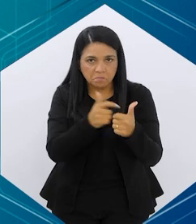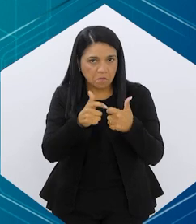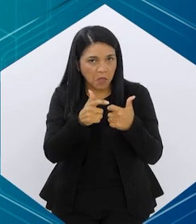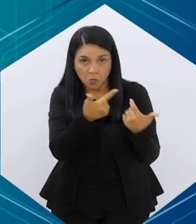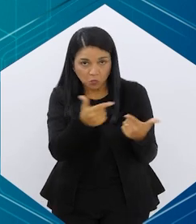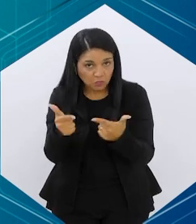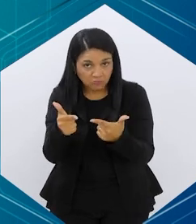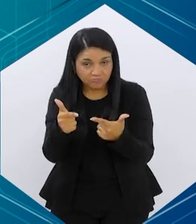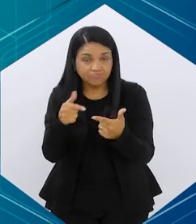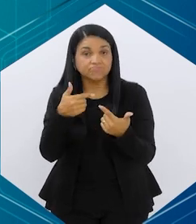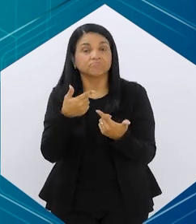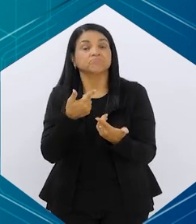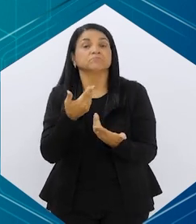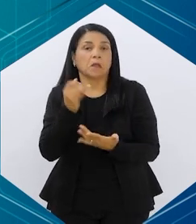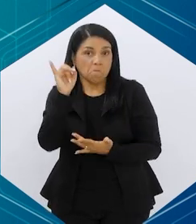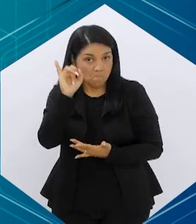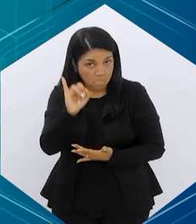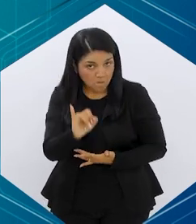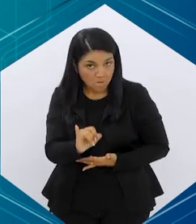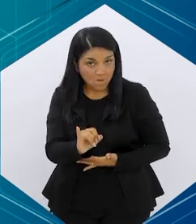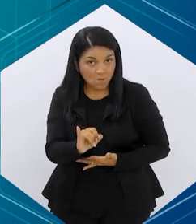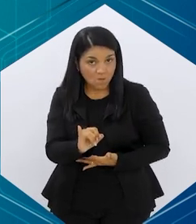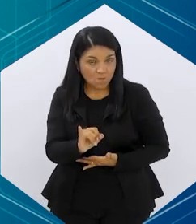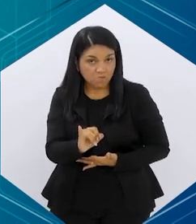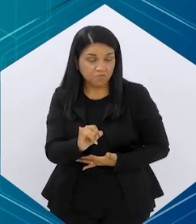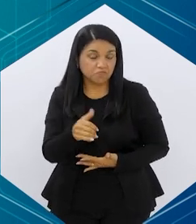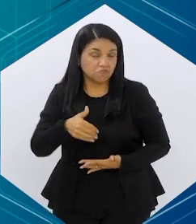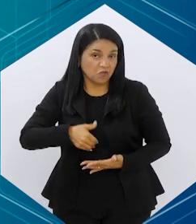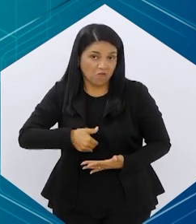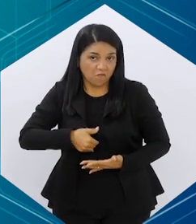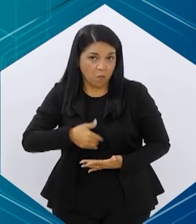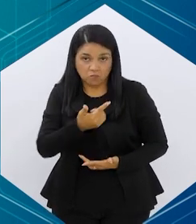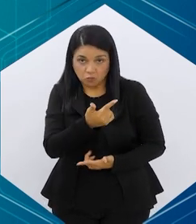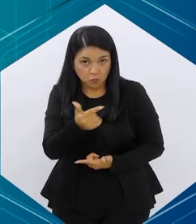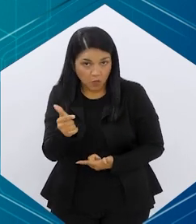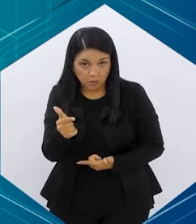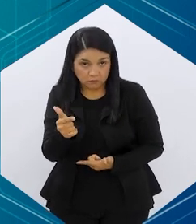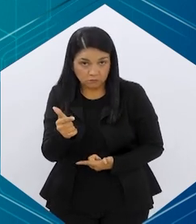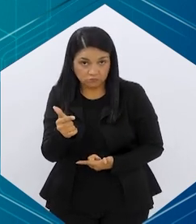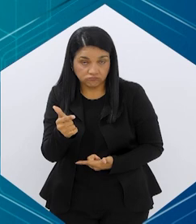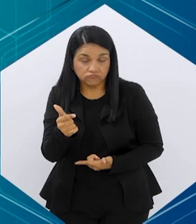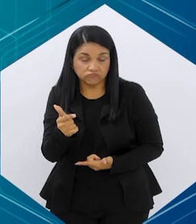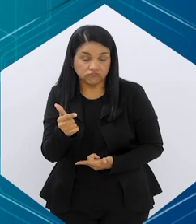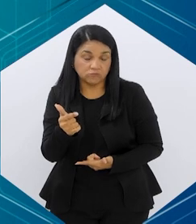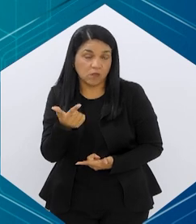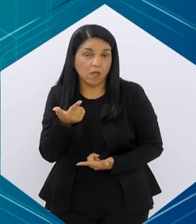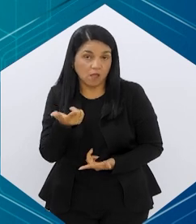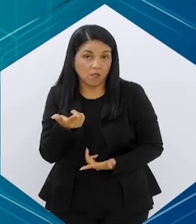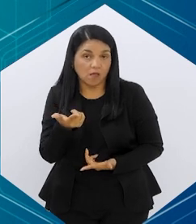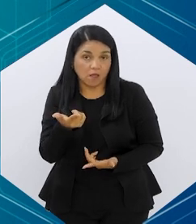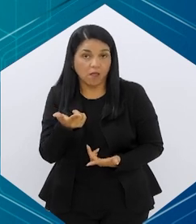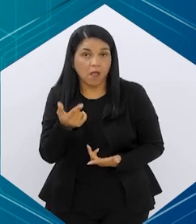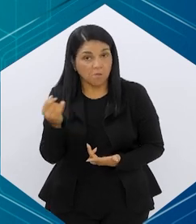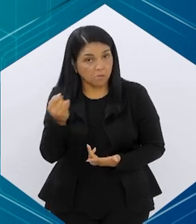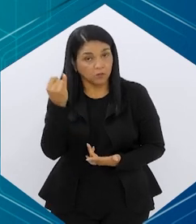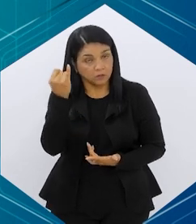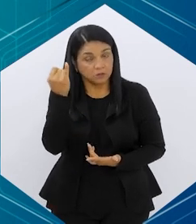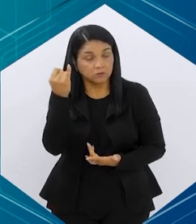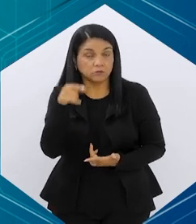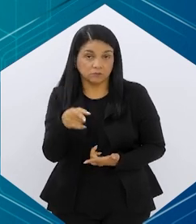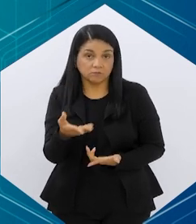médico, perdem peso porque não tem fome, né? A questão da inapetência é bem